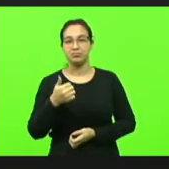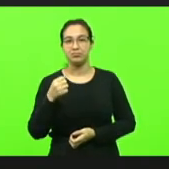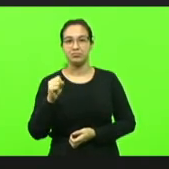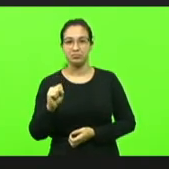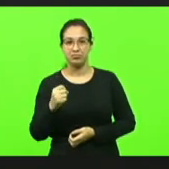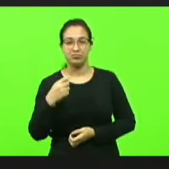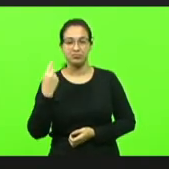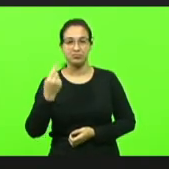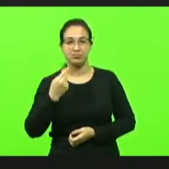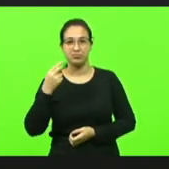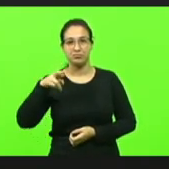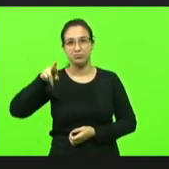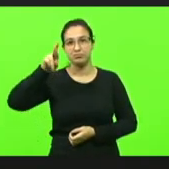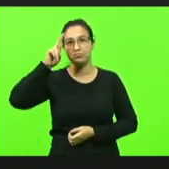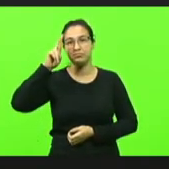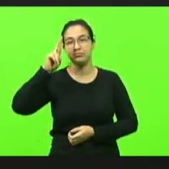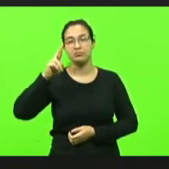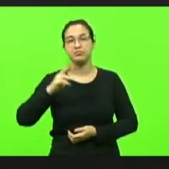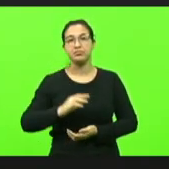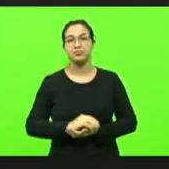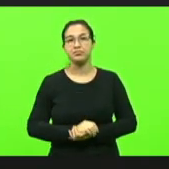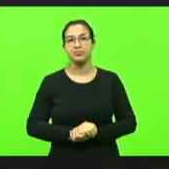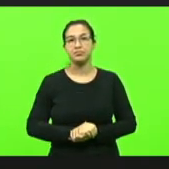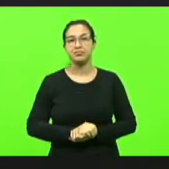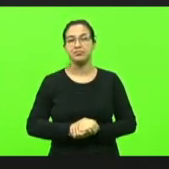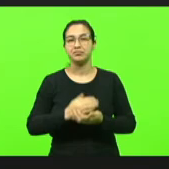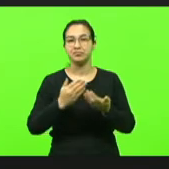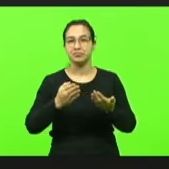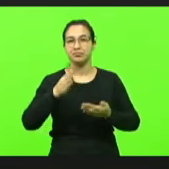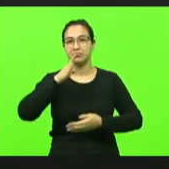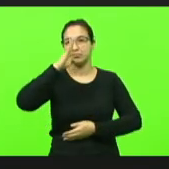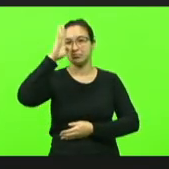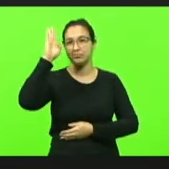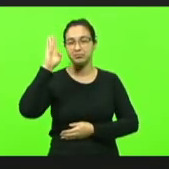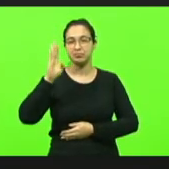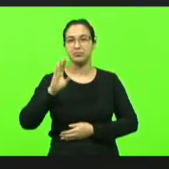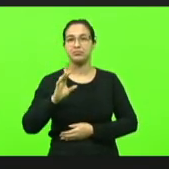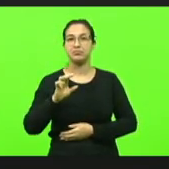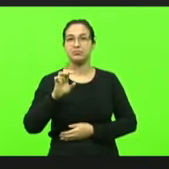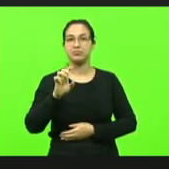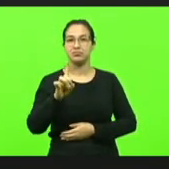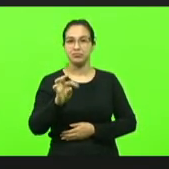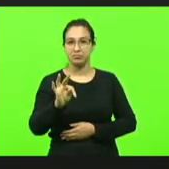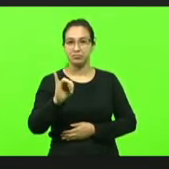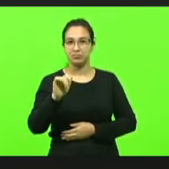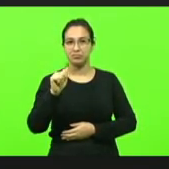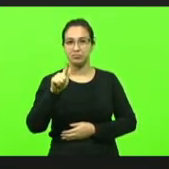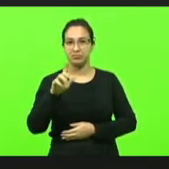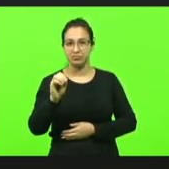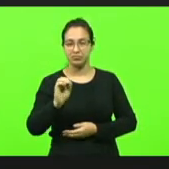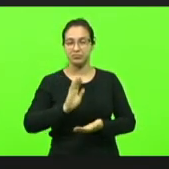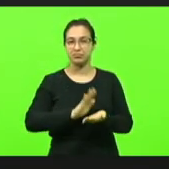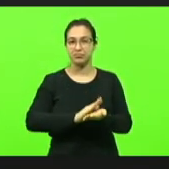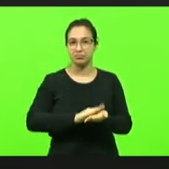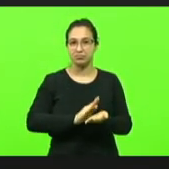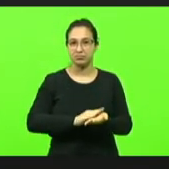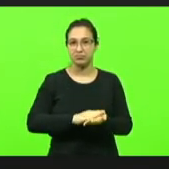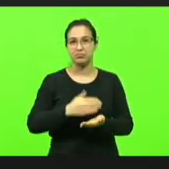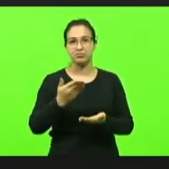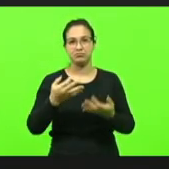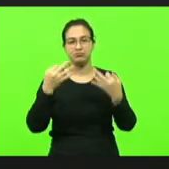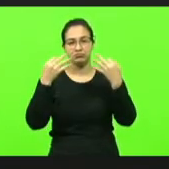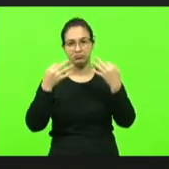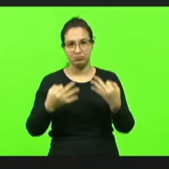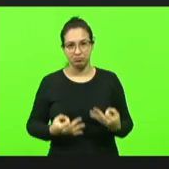deputado Floriano manifestando ao cabo da Polícia Militar Tiago Edoni Vailati aplausos pelo comportamento e